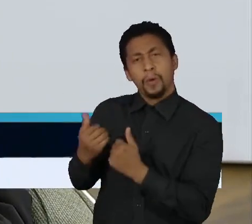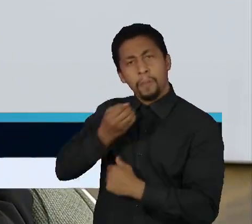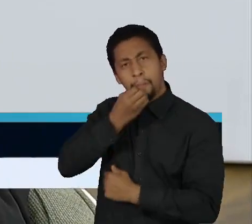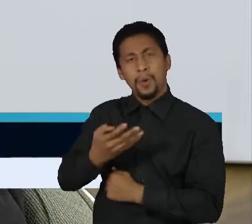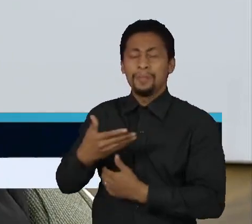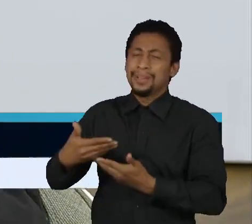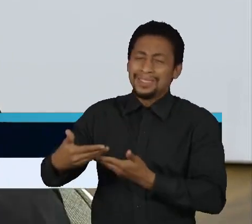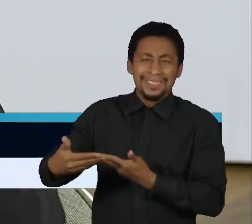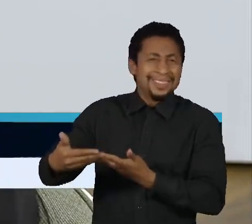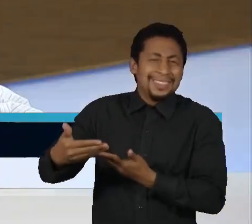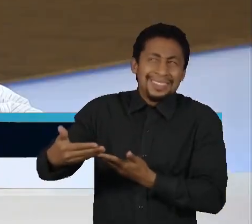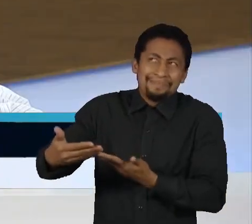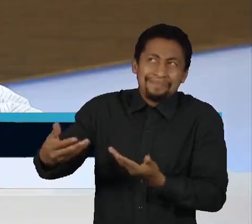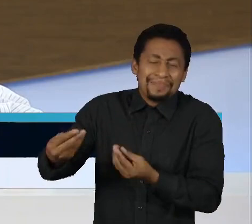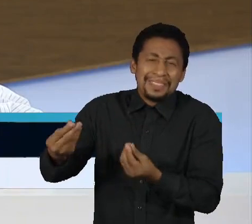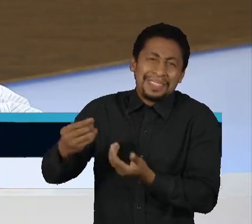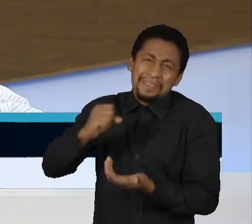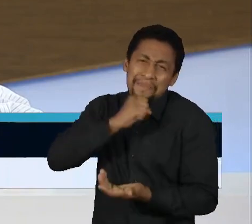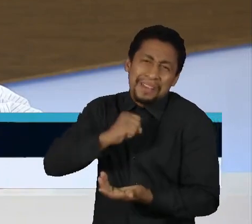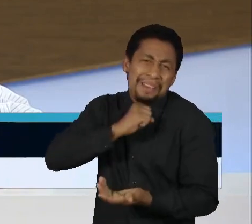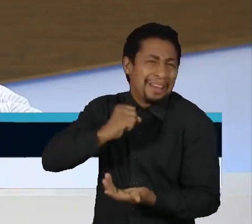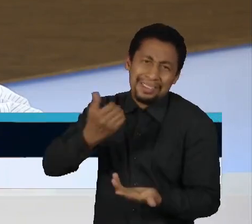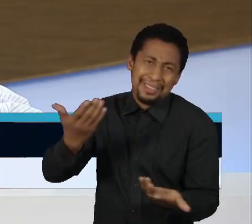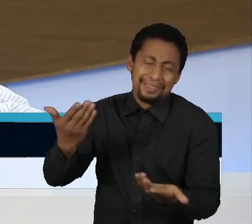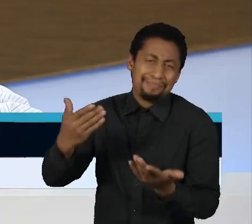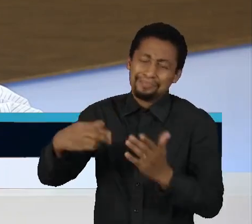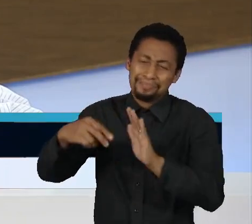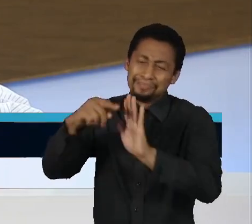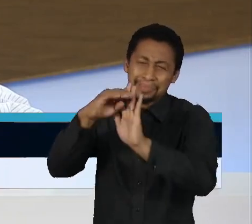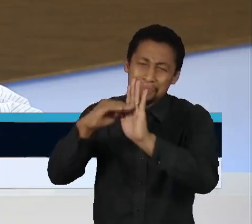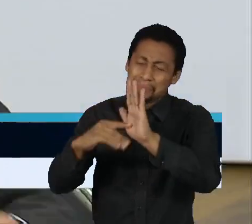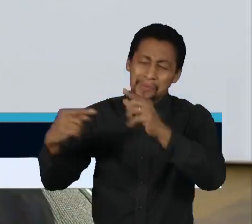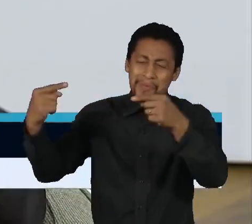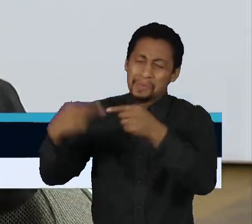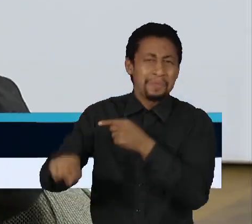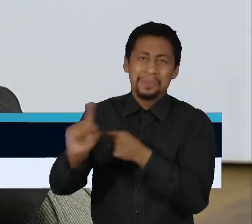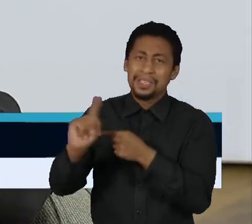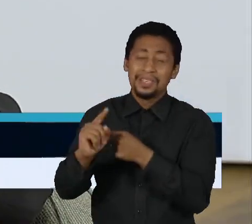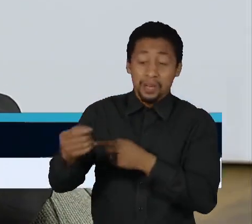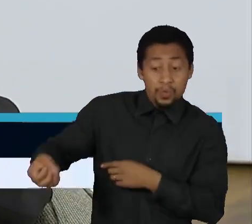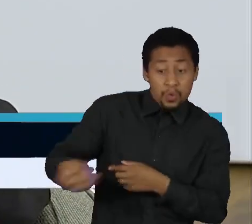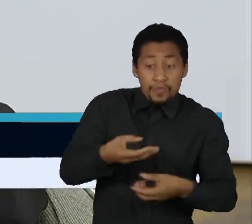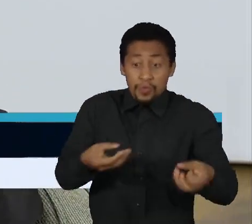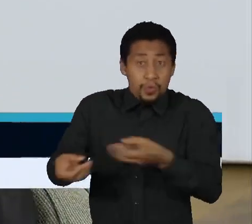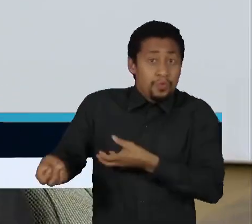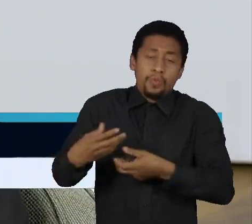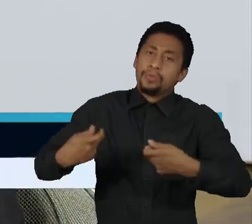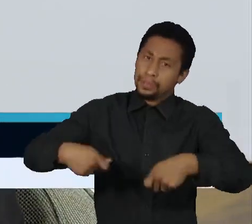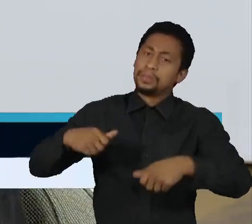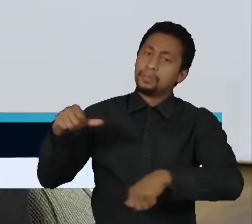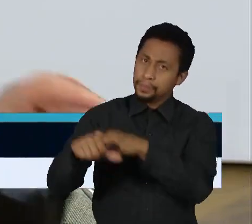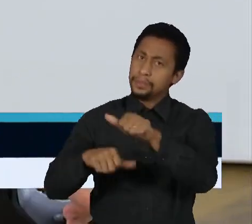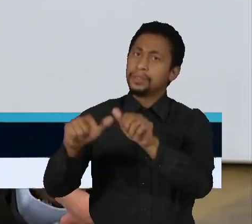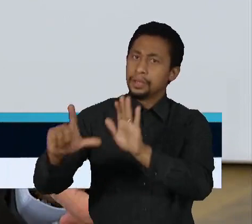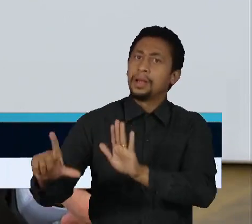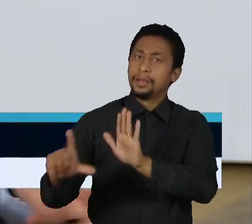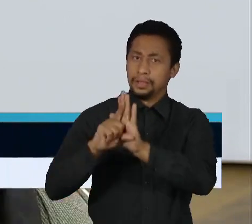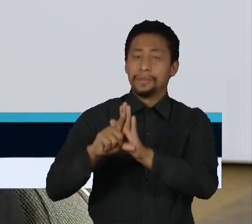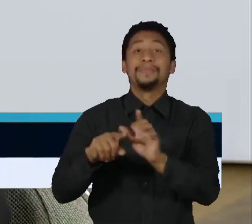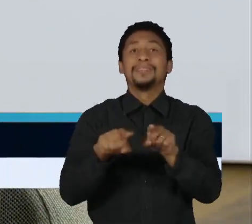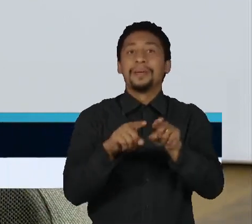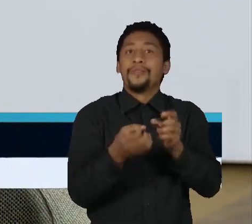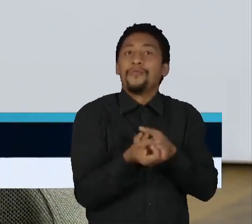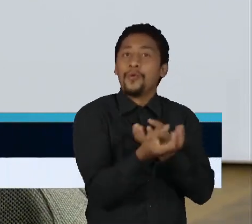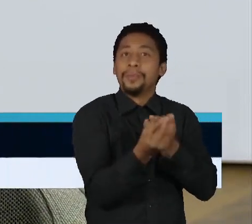está ficando passé, demodé. Ela já não atende à realidade, sobretudo na leitura de que a retirada de